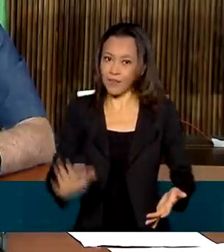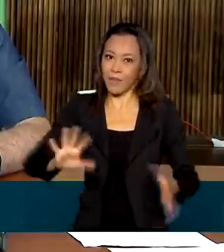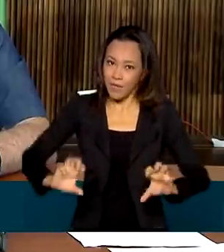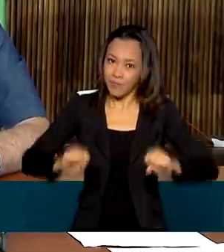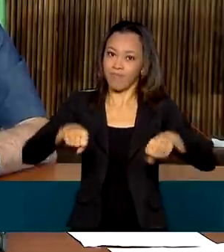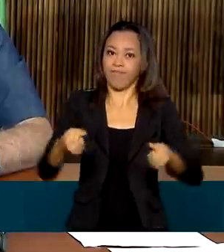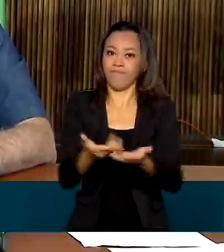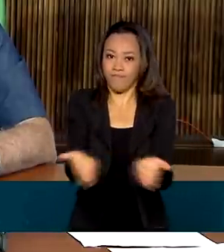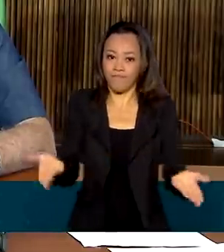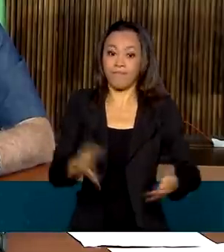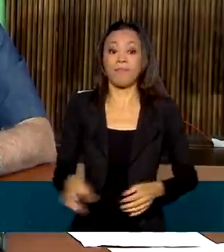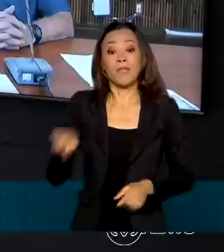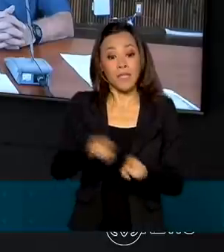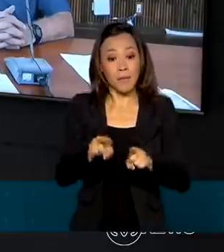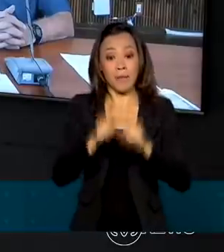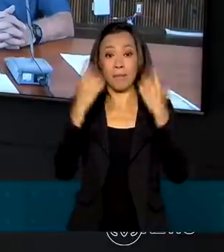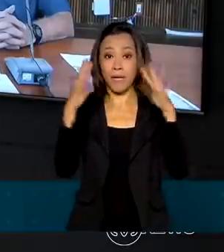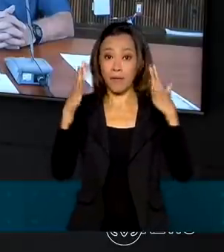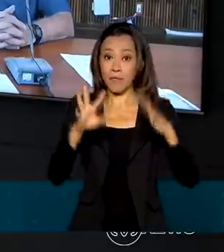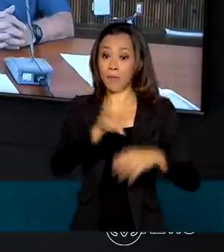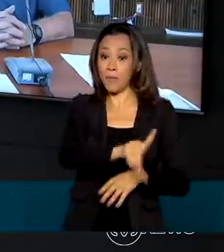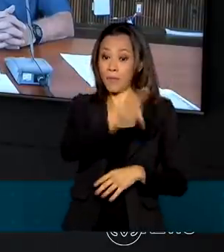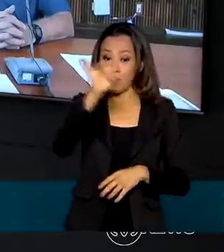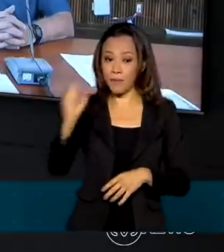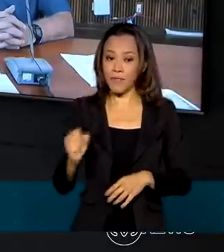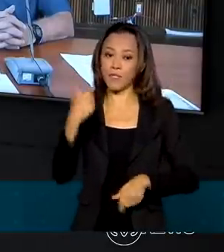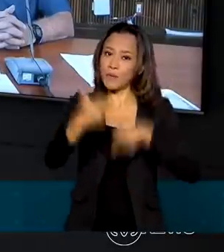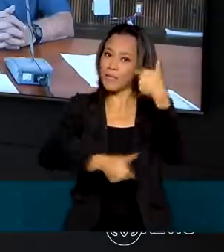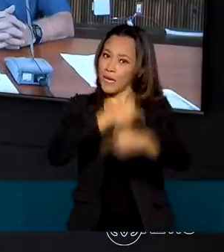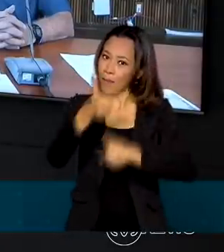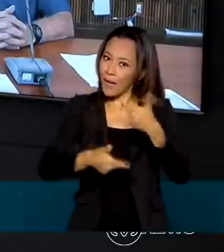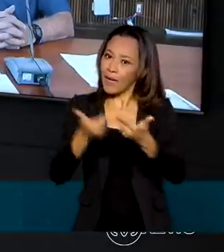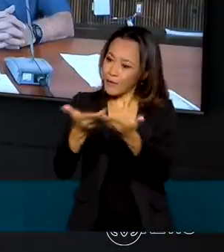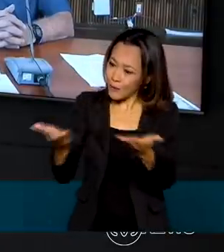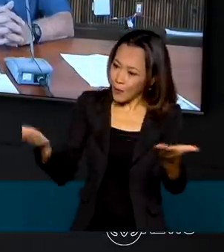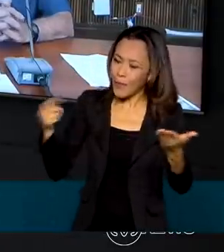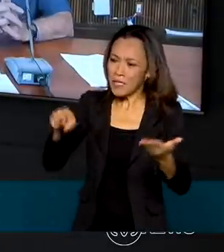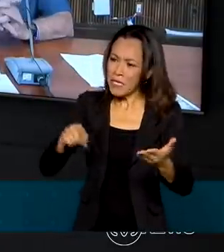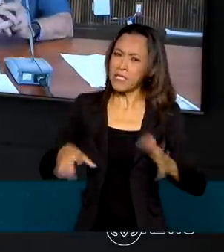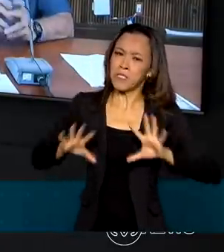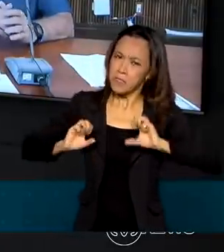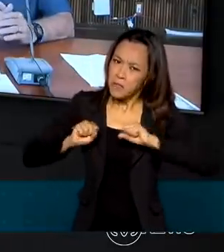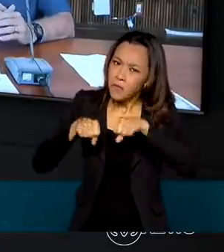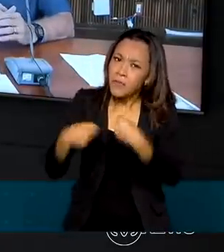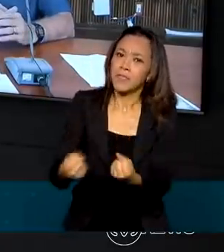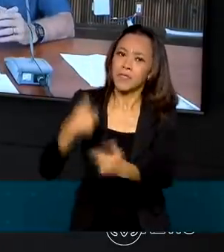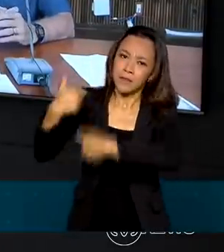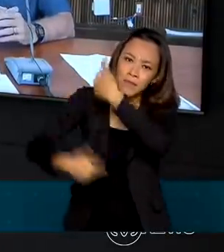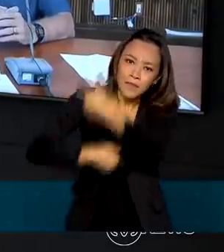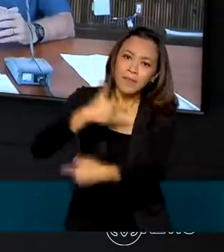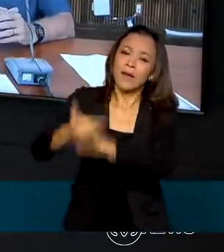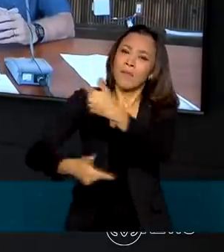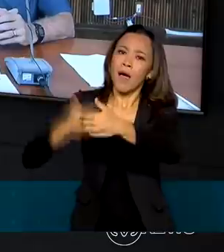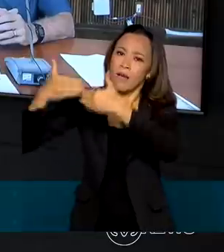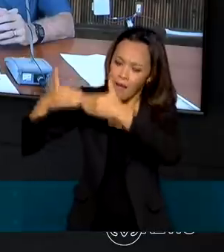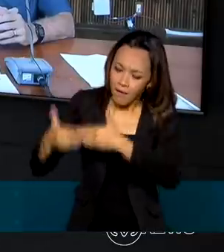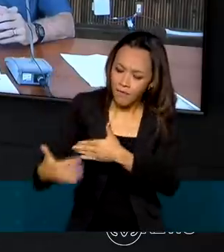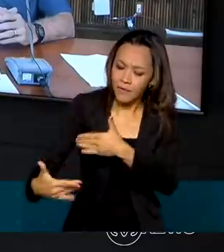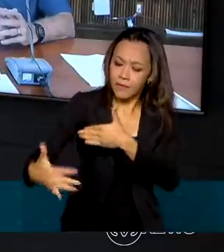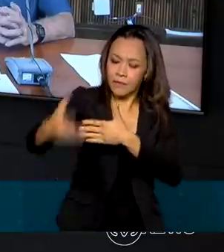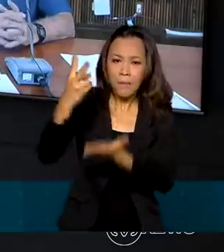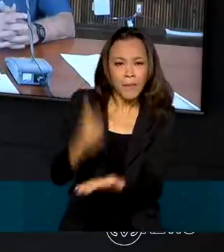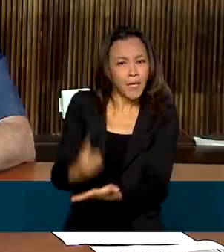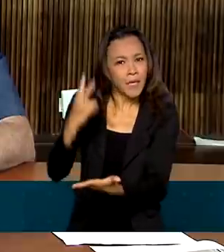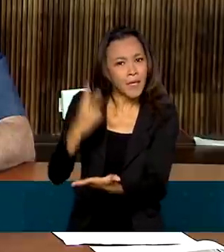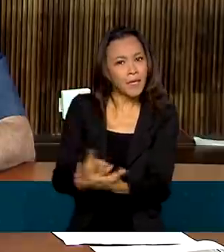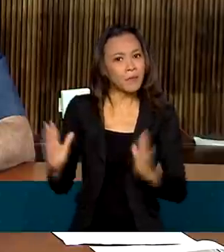produtores pelo Dia do Trabalhador e reconheceu o esforço deles em fazer o projeto Integra Zebu avançar mesmo durante a pandemia da Covid